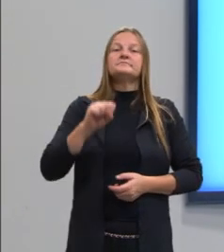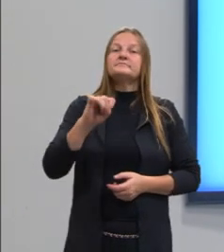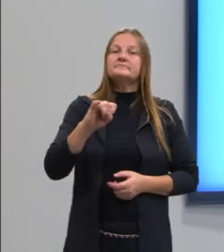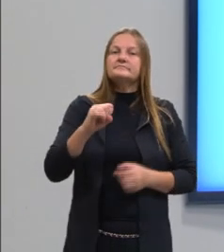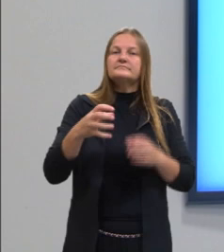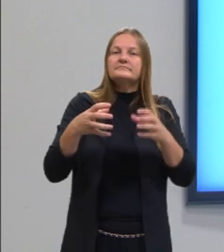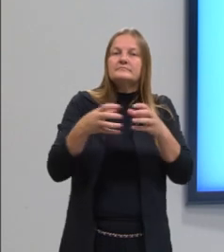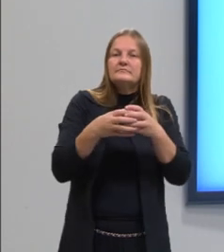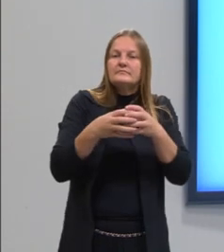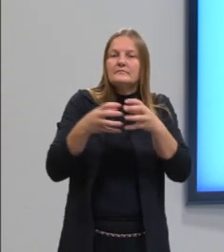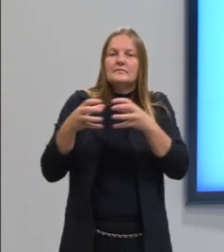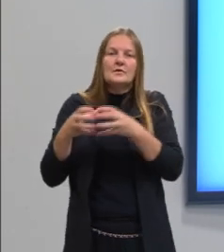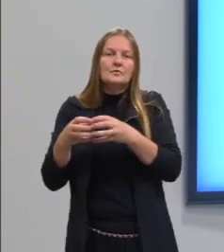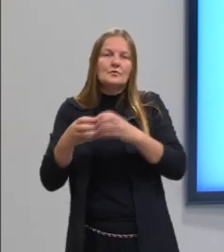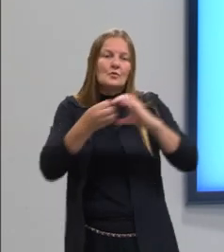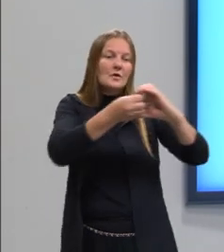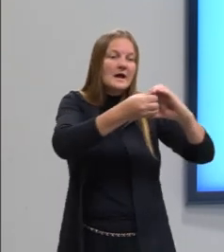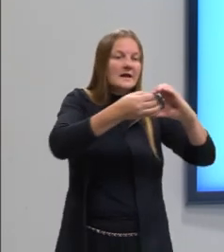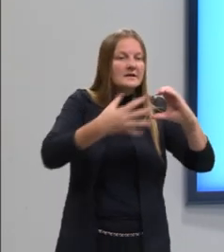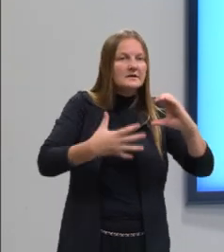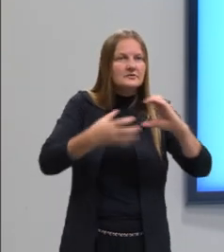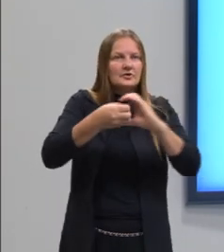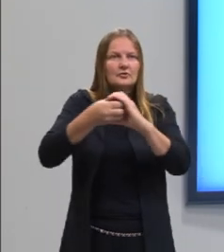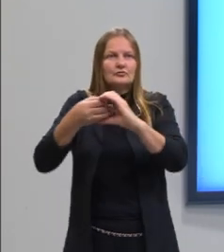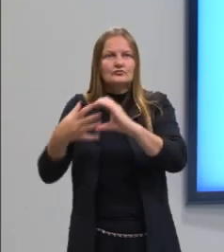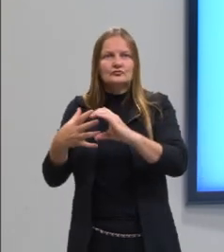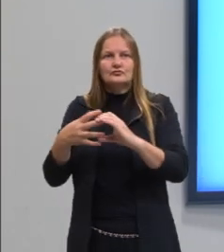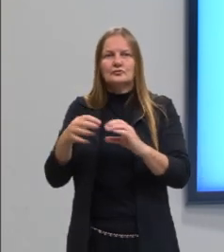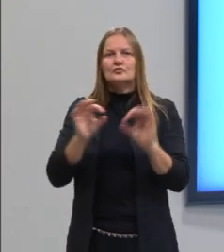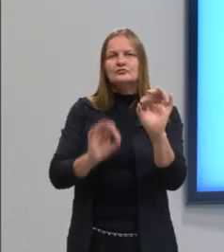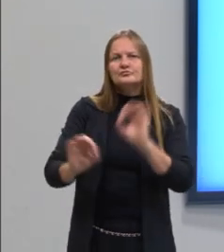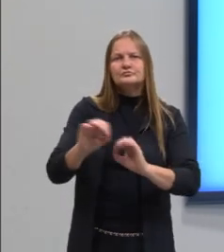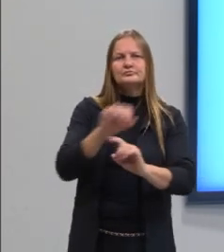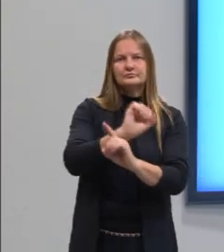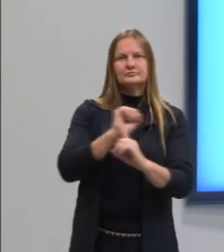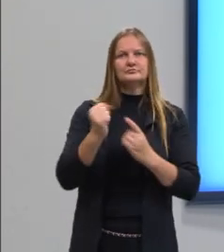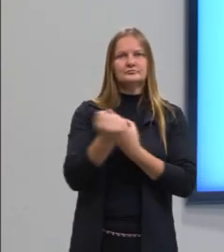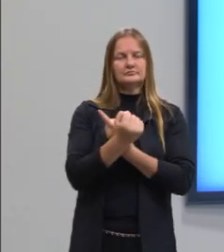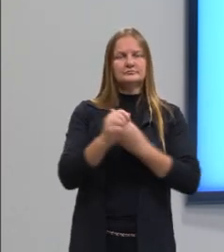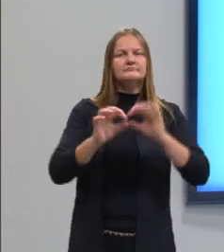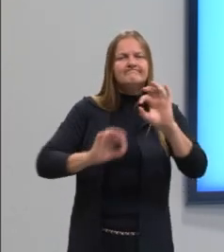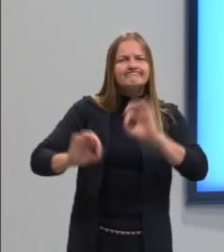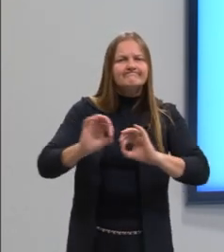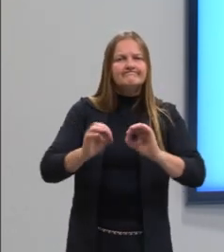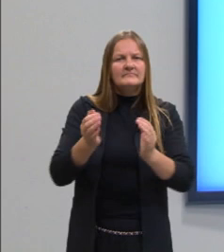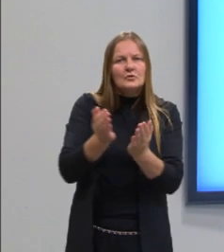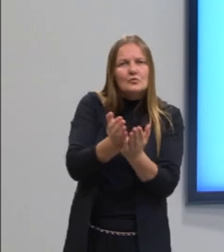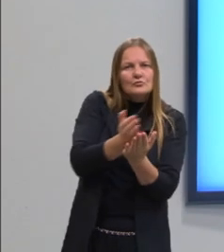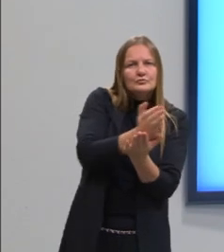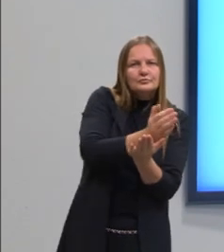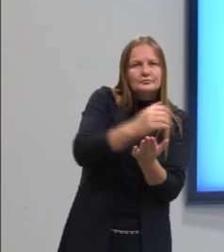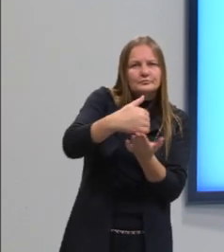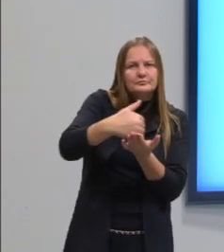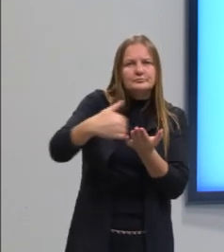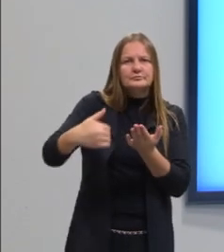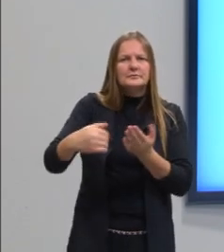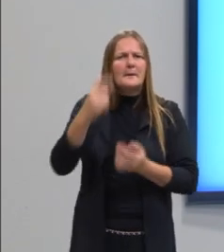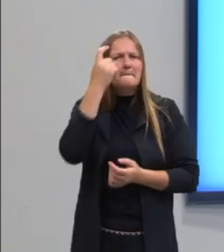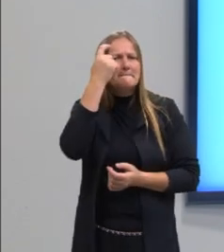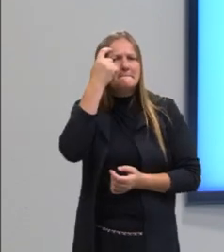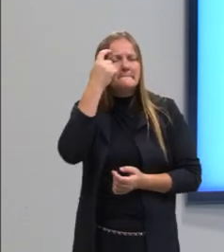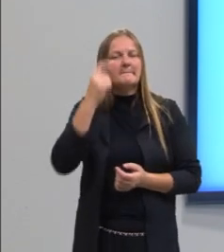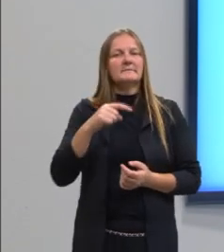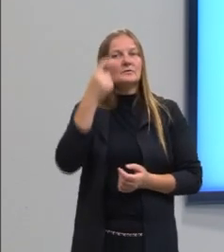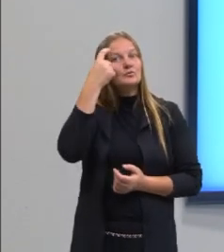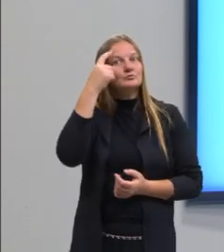as mesmas características, então, dentro da nossa sociedade, existe pensamentos e ideias